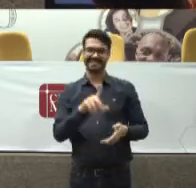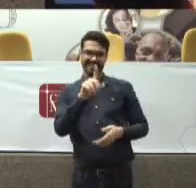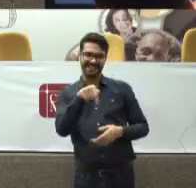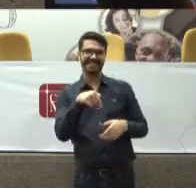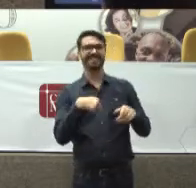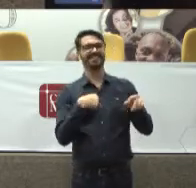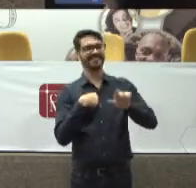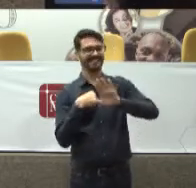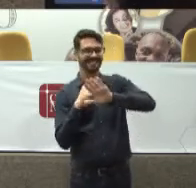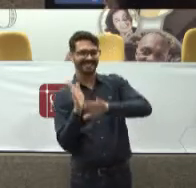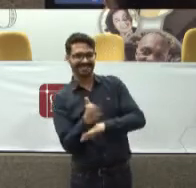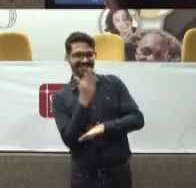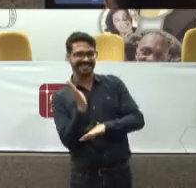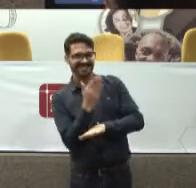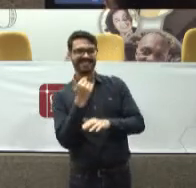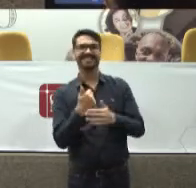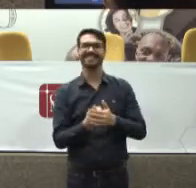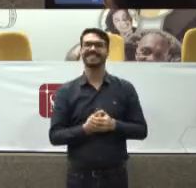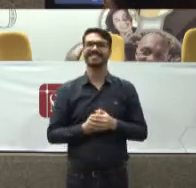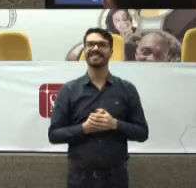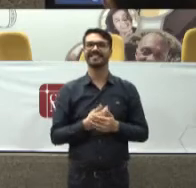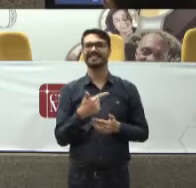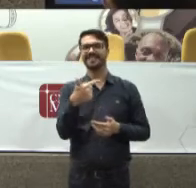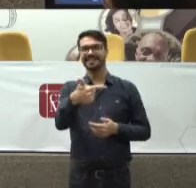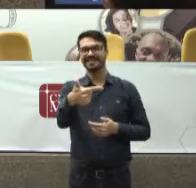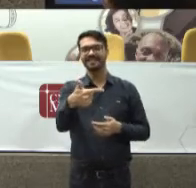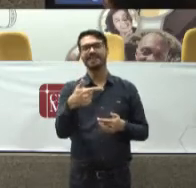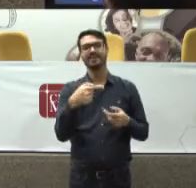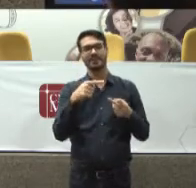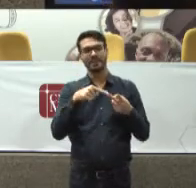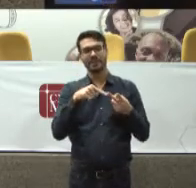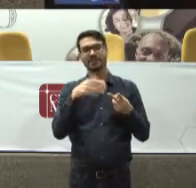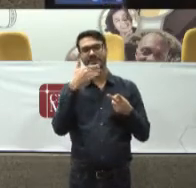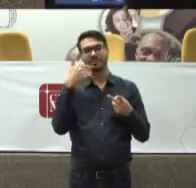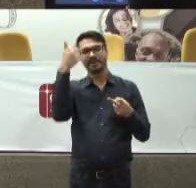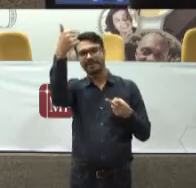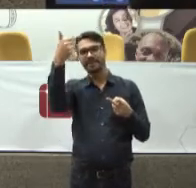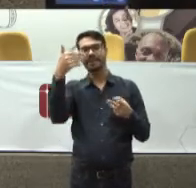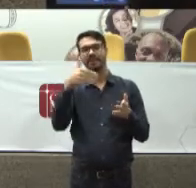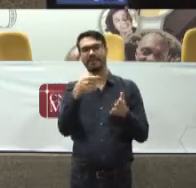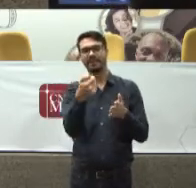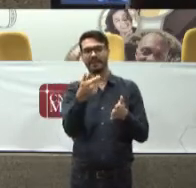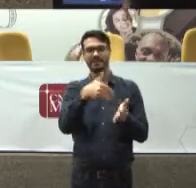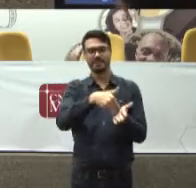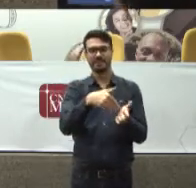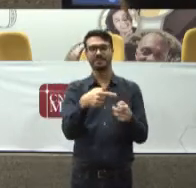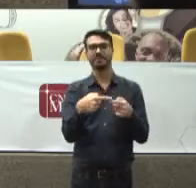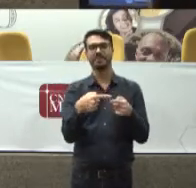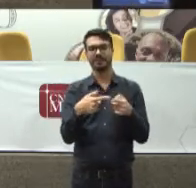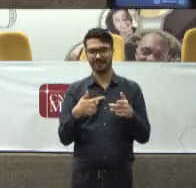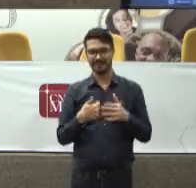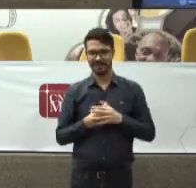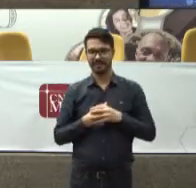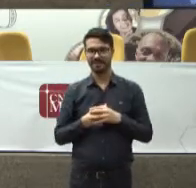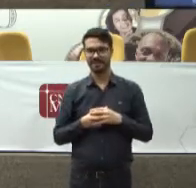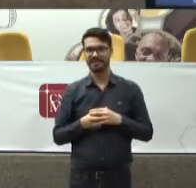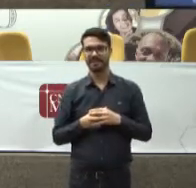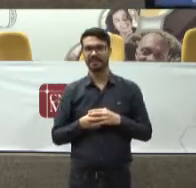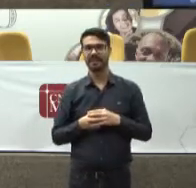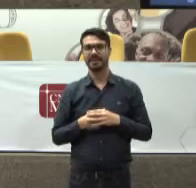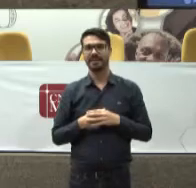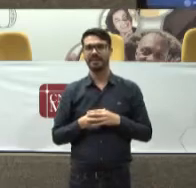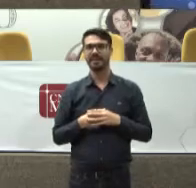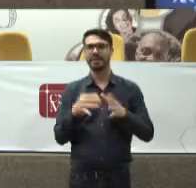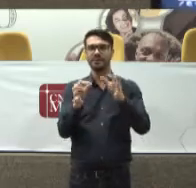E segundo Porque No meio De